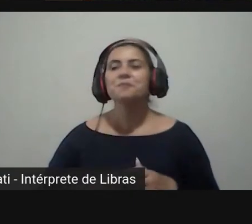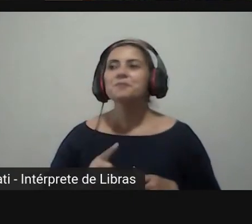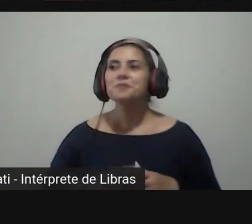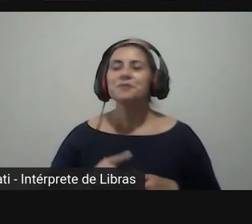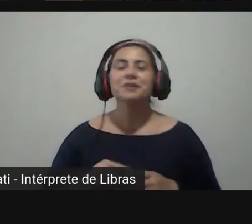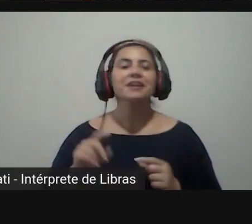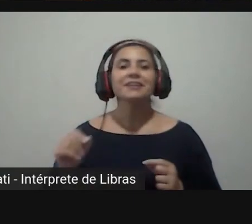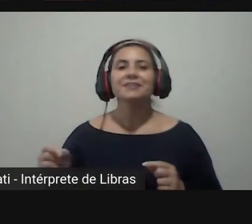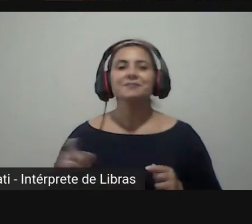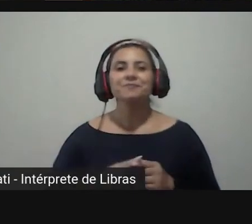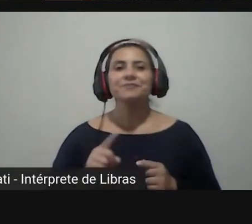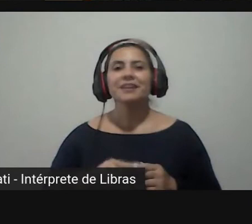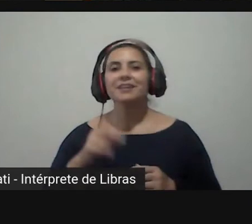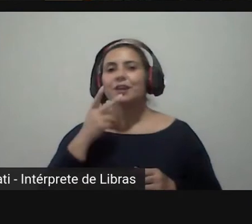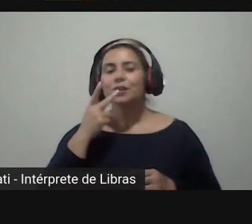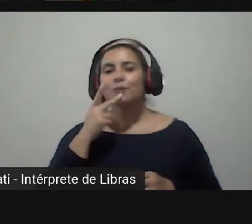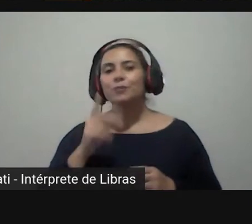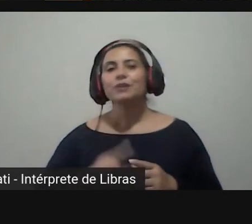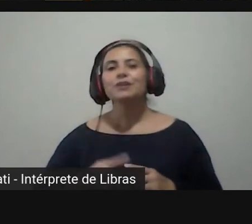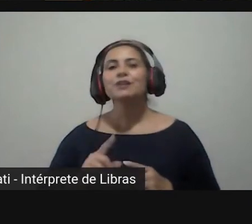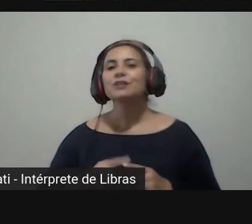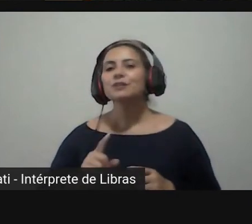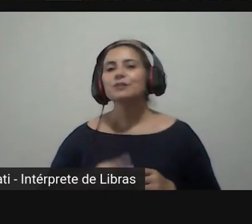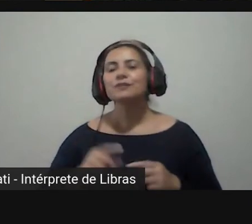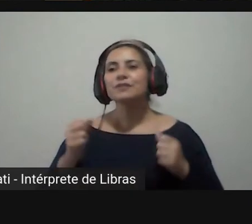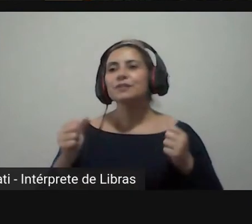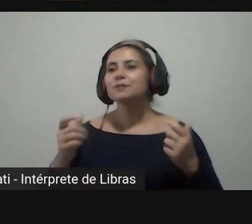eu estou dizendo isso